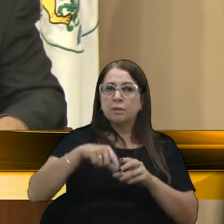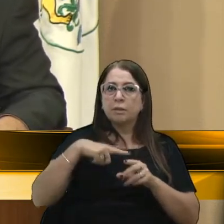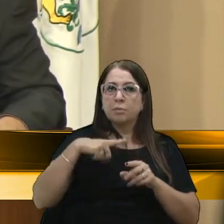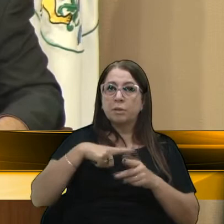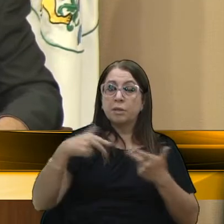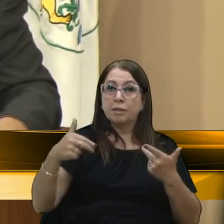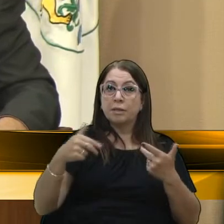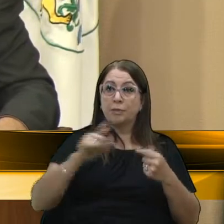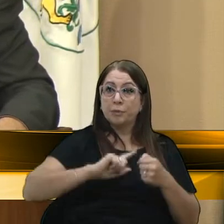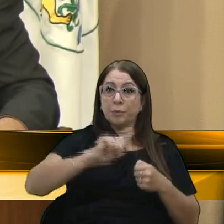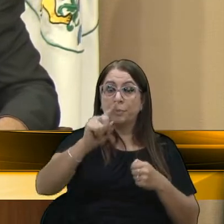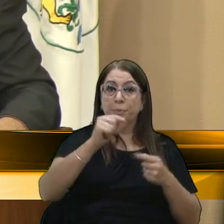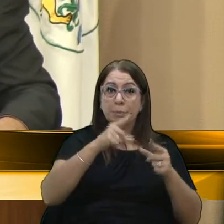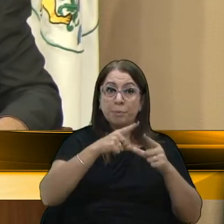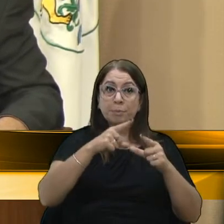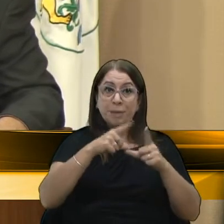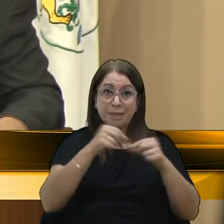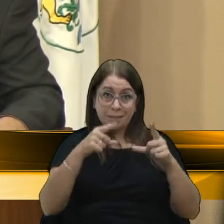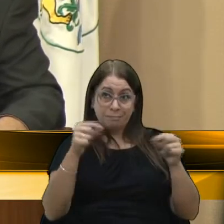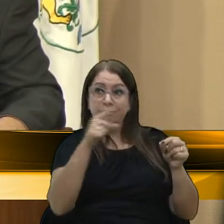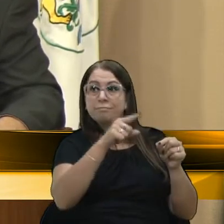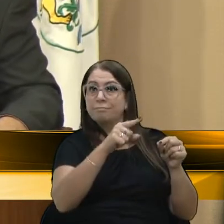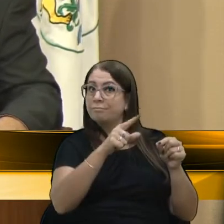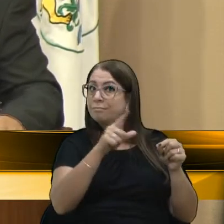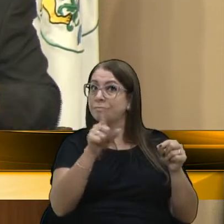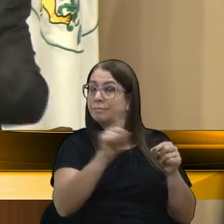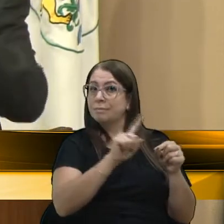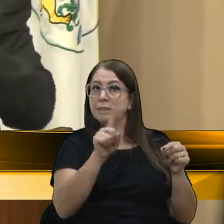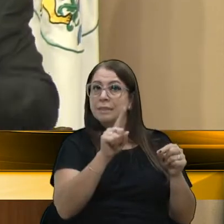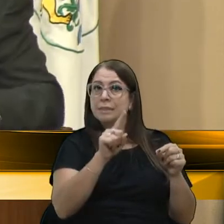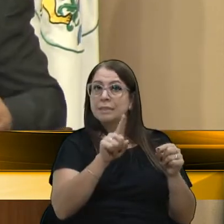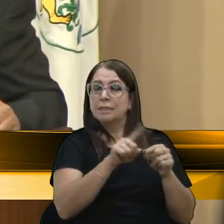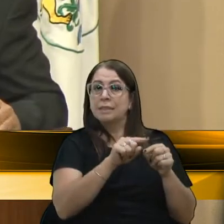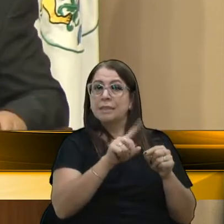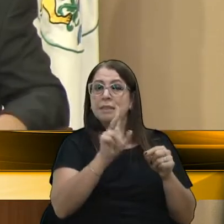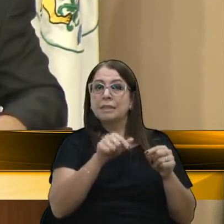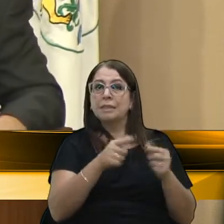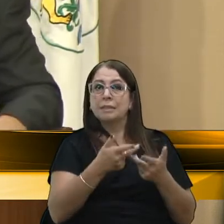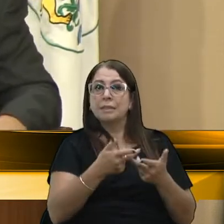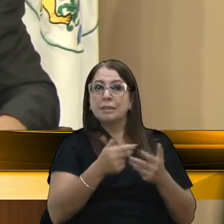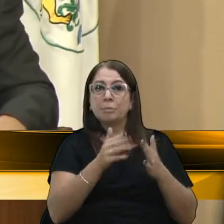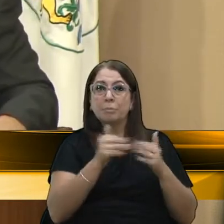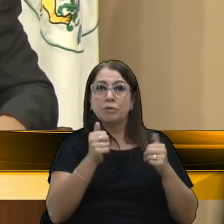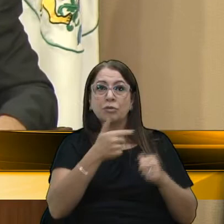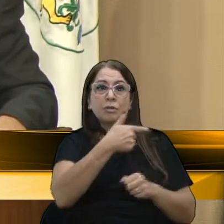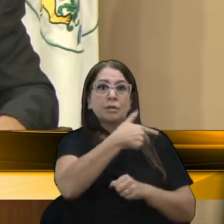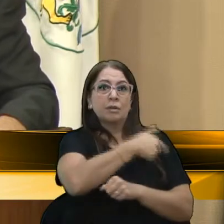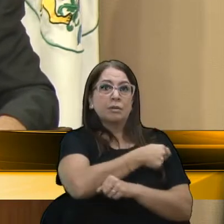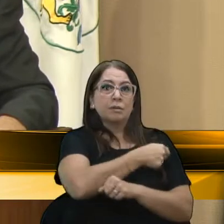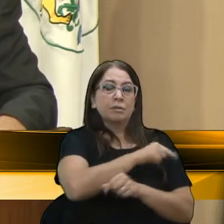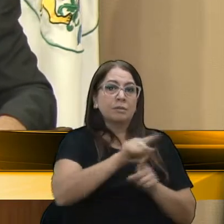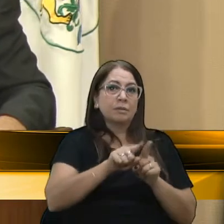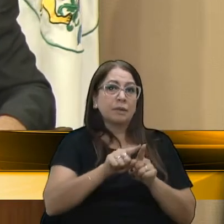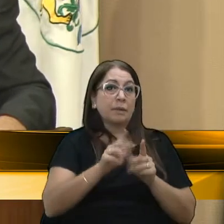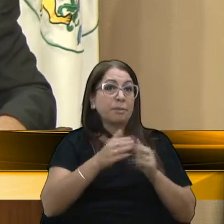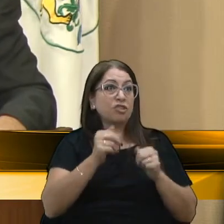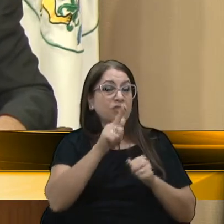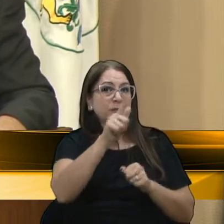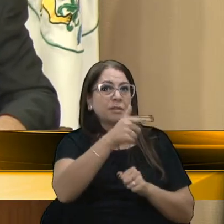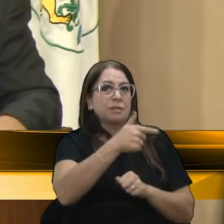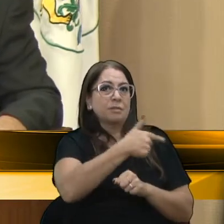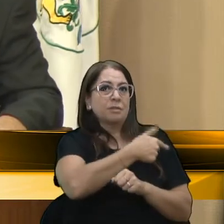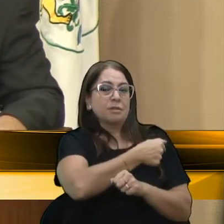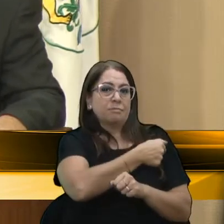também, a Brasília. Então nós precisamos... Quem é o presidente da República? Nós estamos pedindo vacina. Temos que ir lá e pedir vacina.